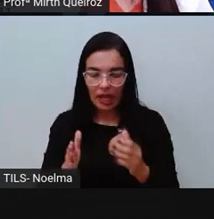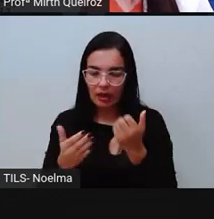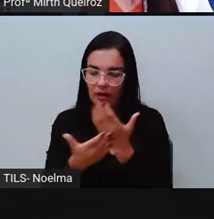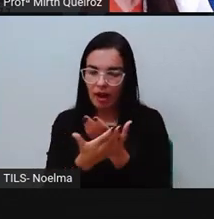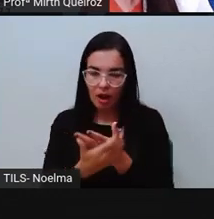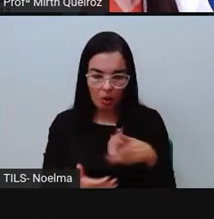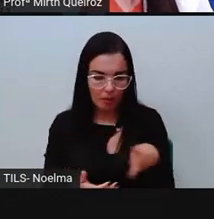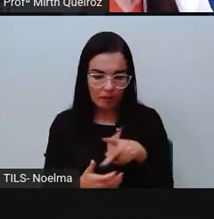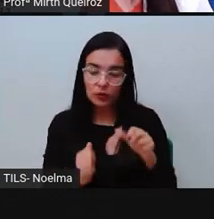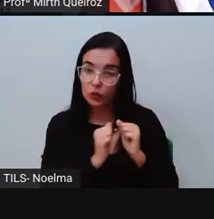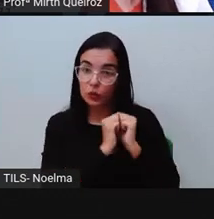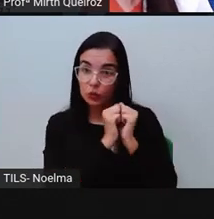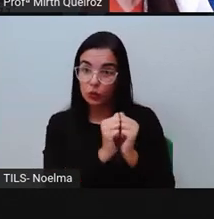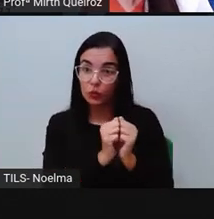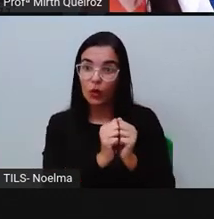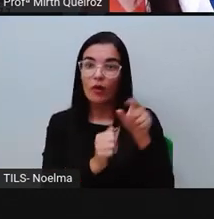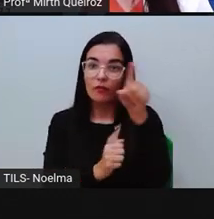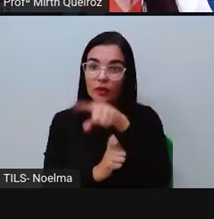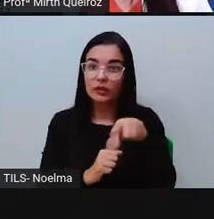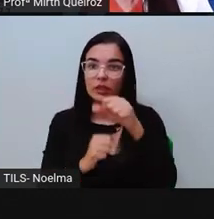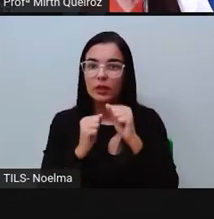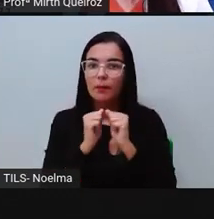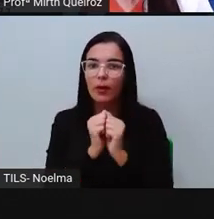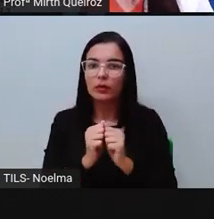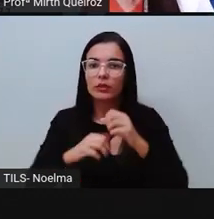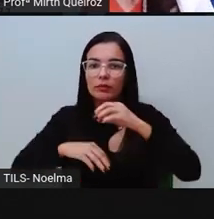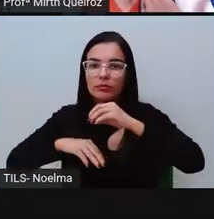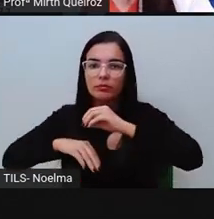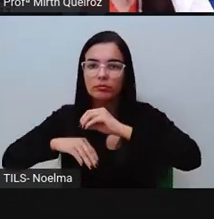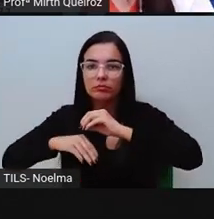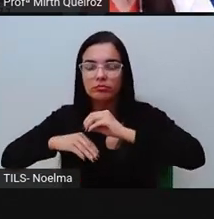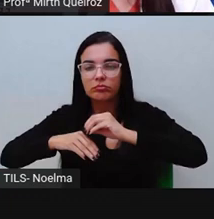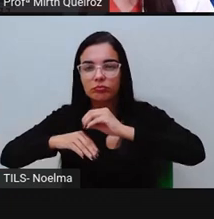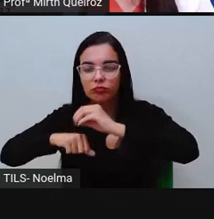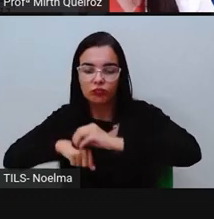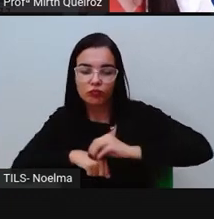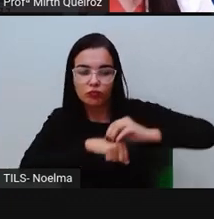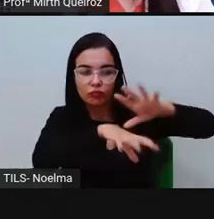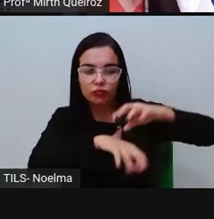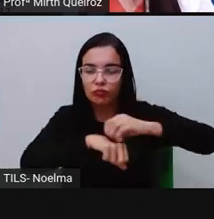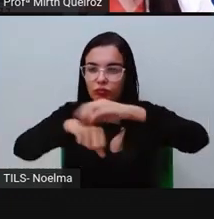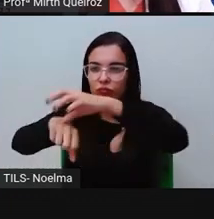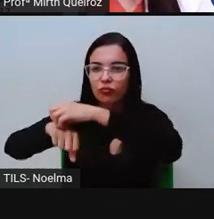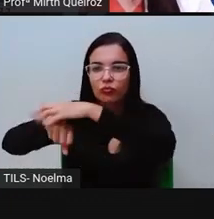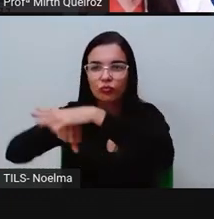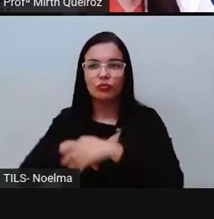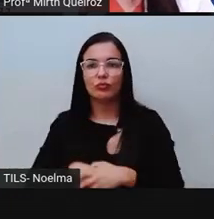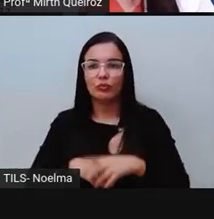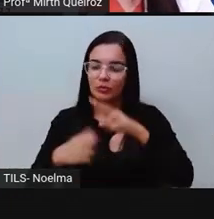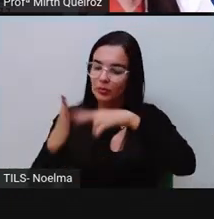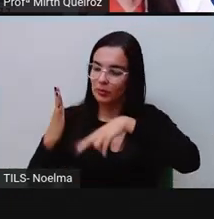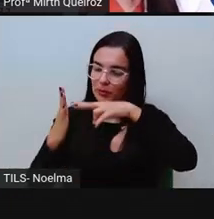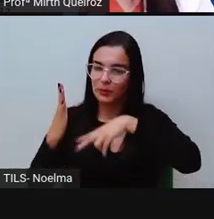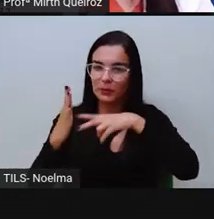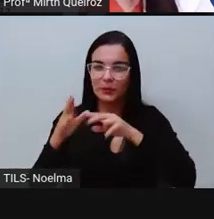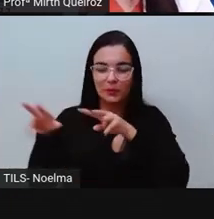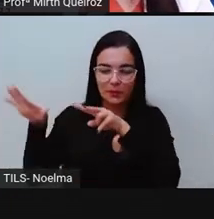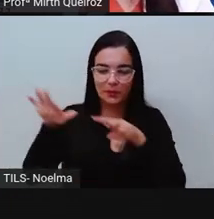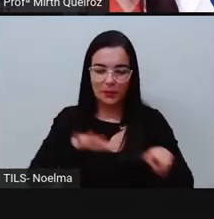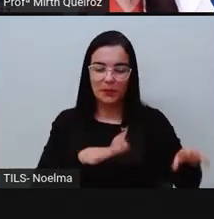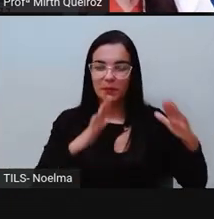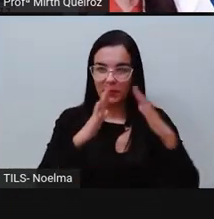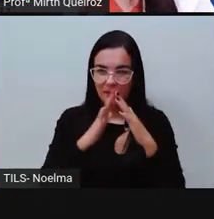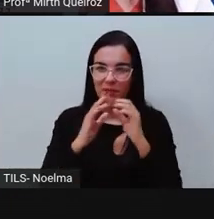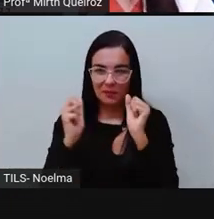ali, com os seus colegas, vocês podem estar compartilhando o que foi que vocês leram aí durante essa semana que vocês estiveram em